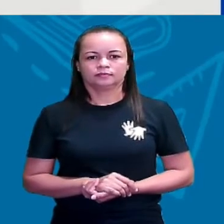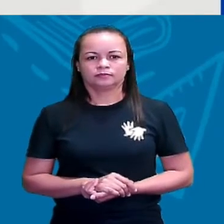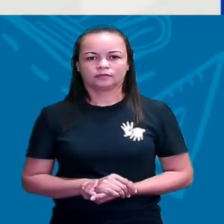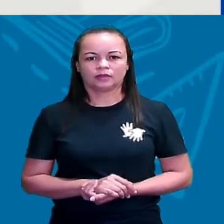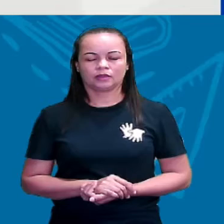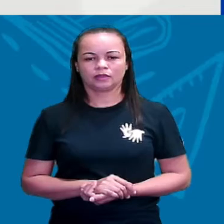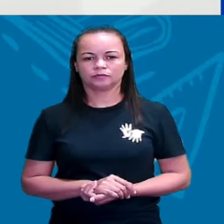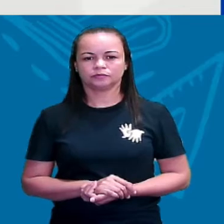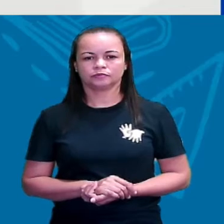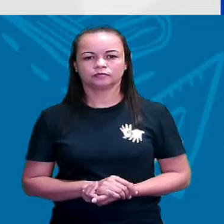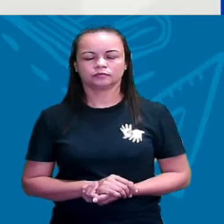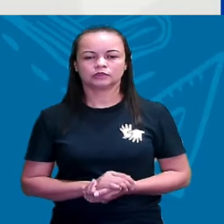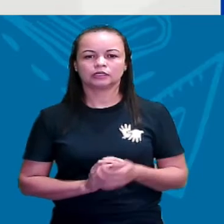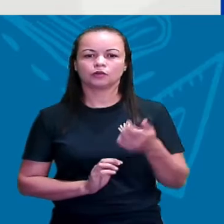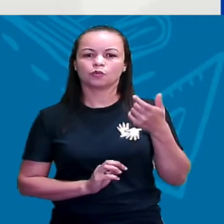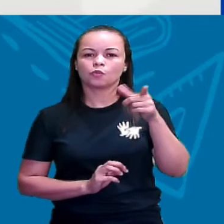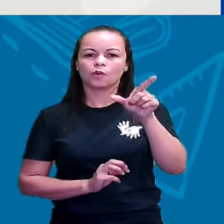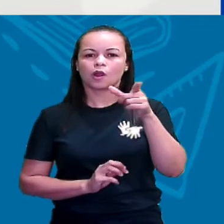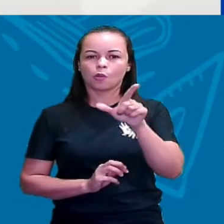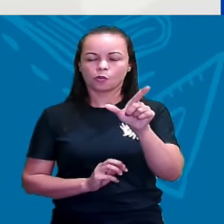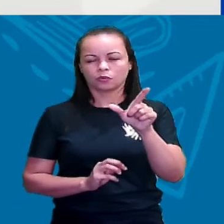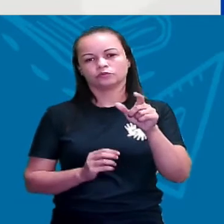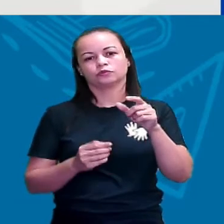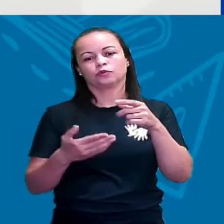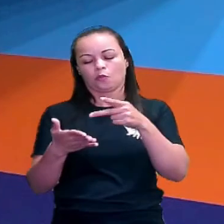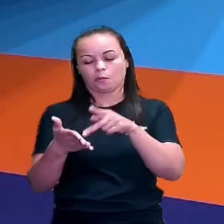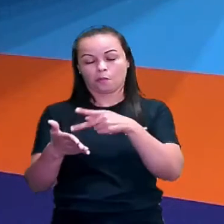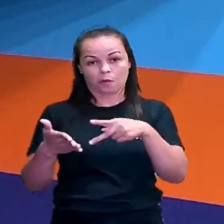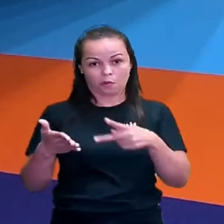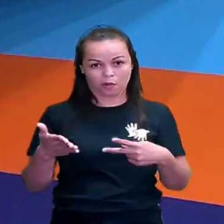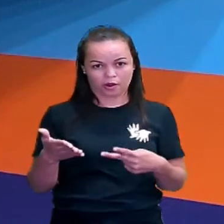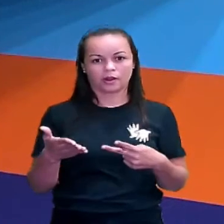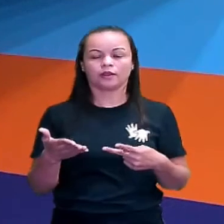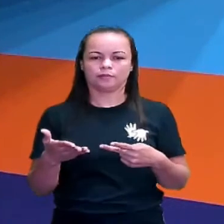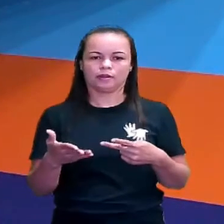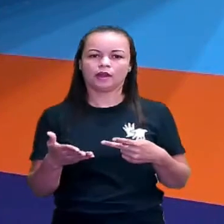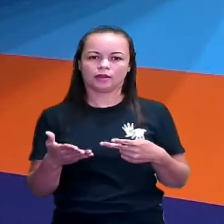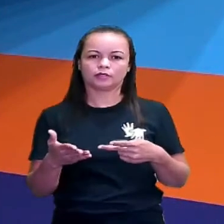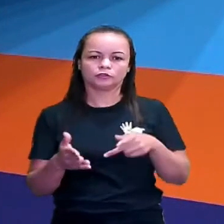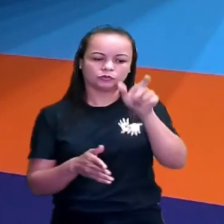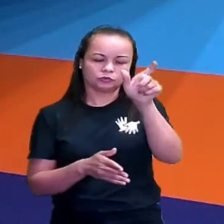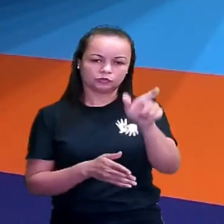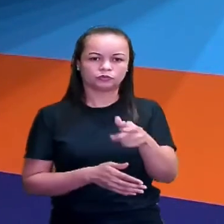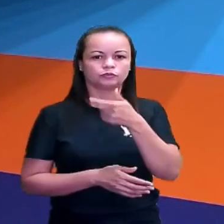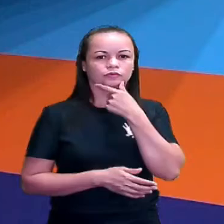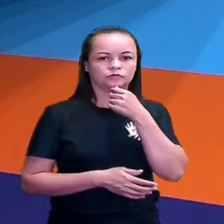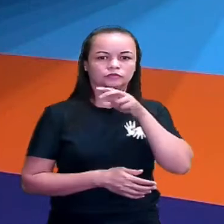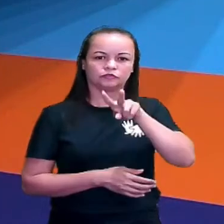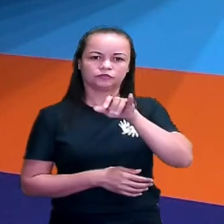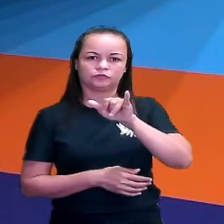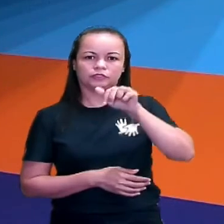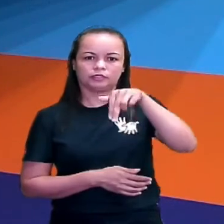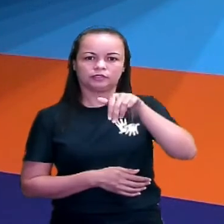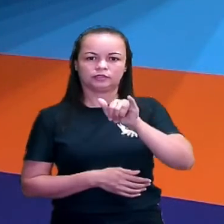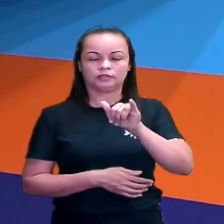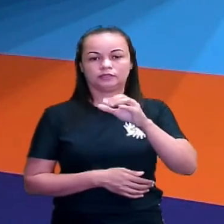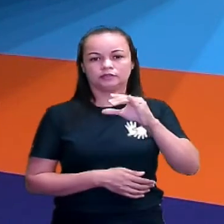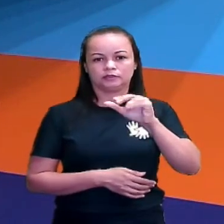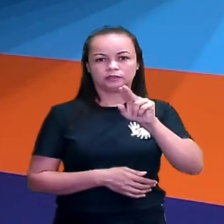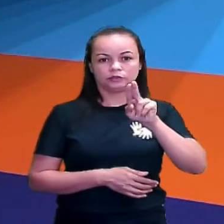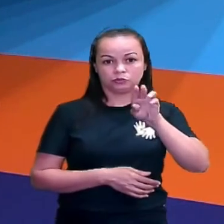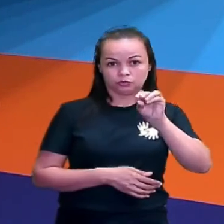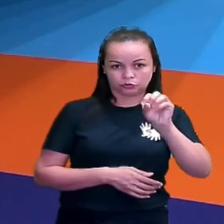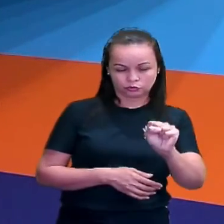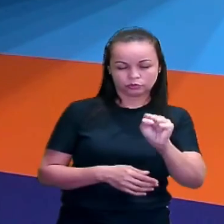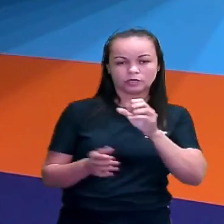Tenho agora um outro poema, né? Do mesmo autor. Também do Vinícius de Moraes. E aí, a gente vai